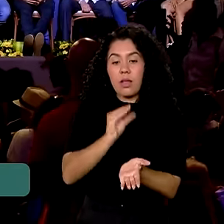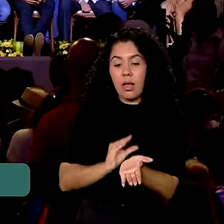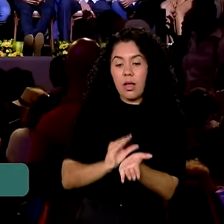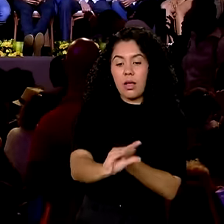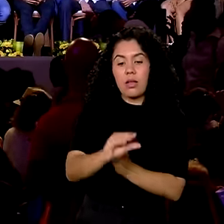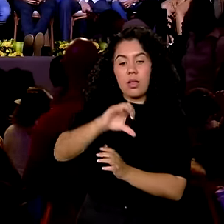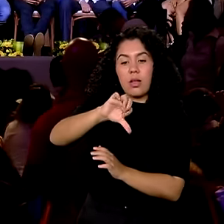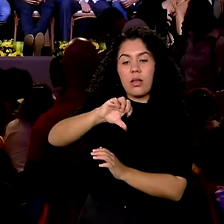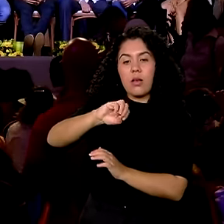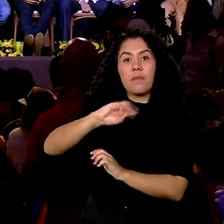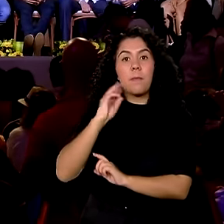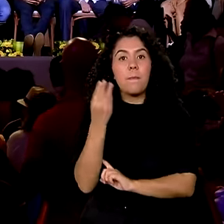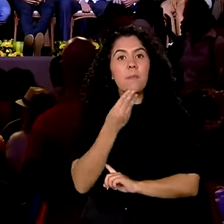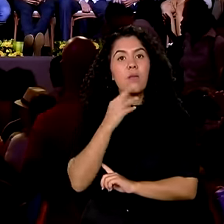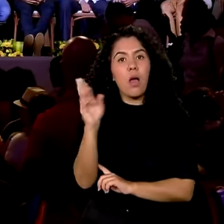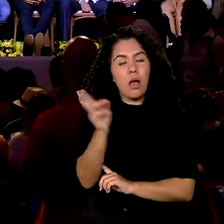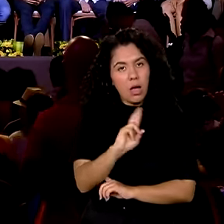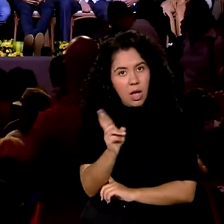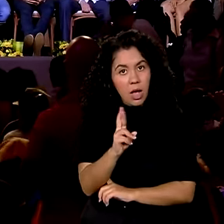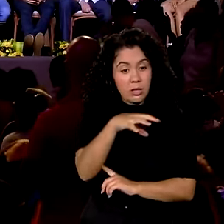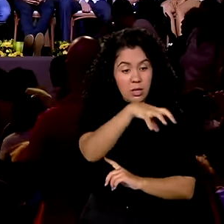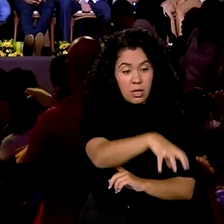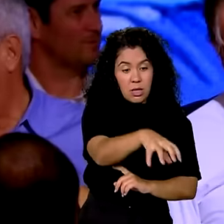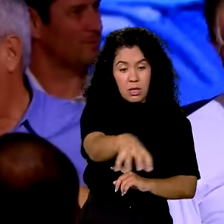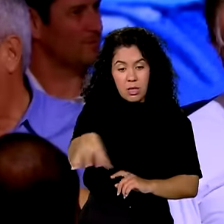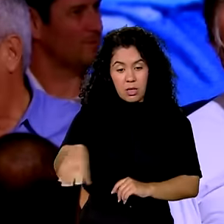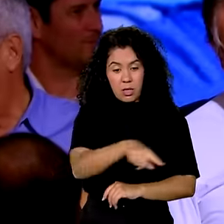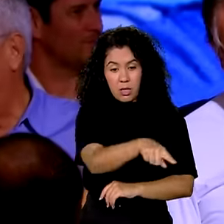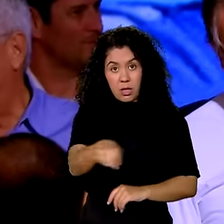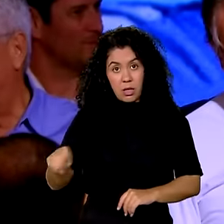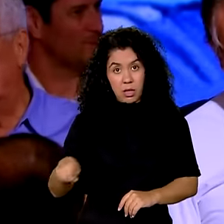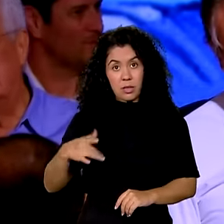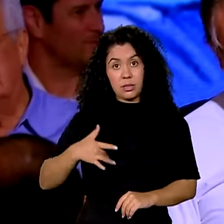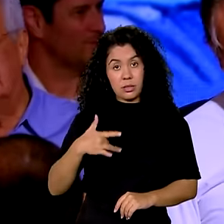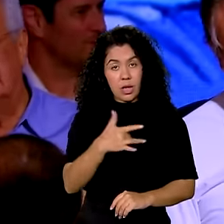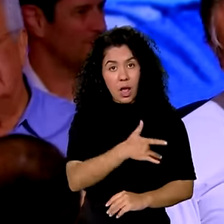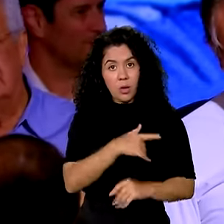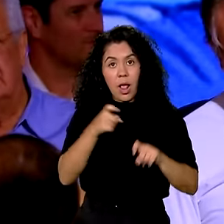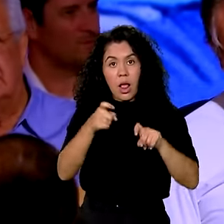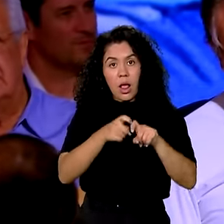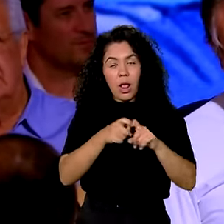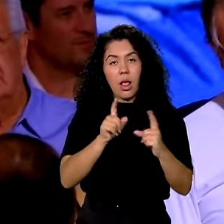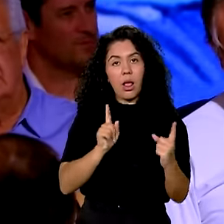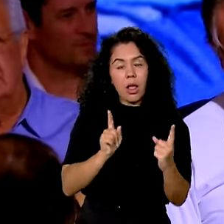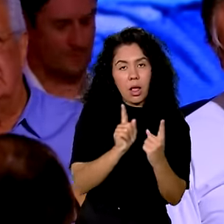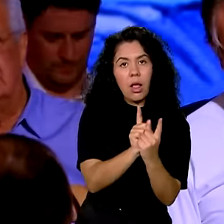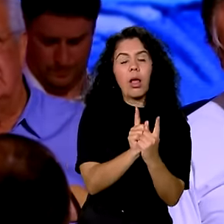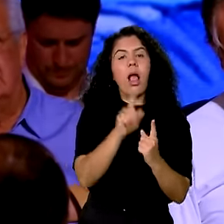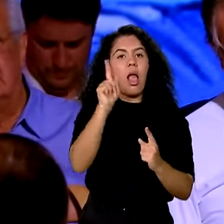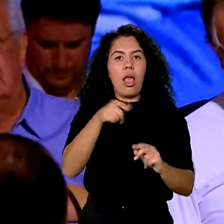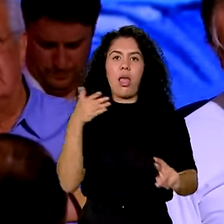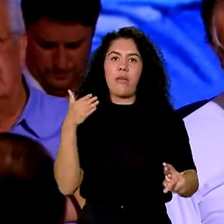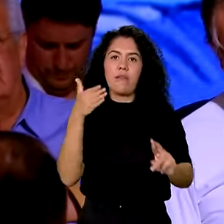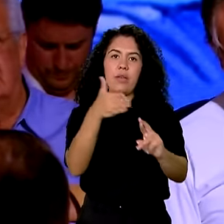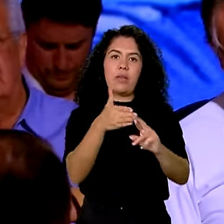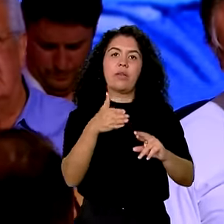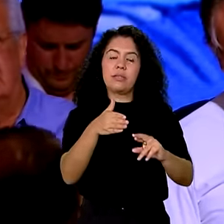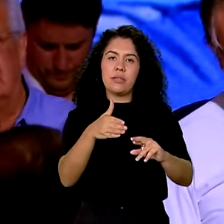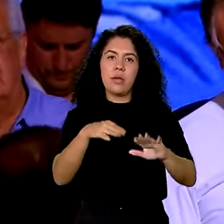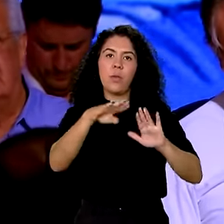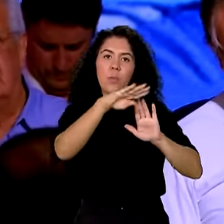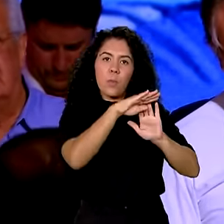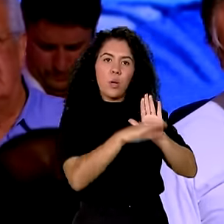90 milhões e essas policlínicas, presidente Lula, serão referência para o nosso programa